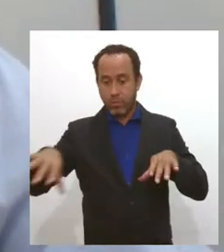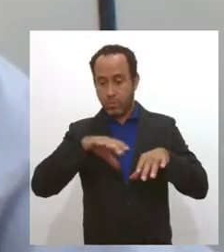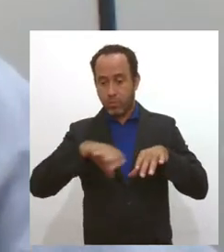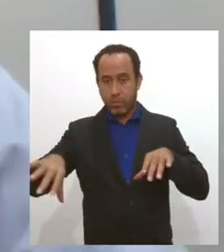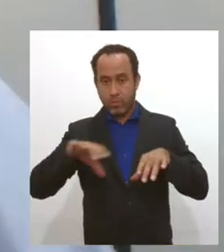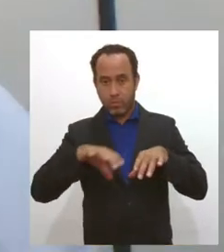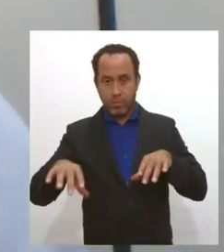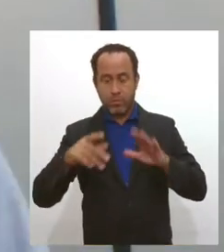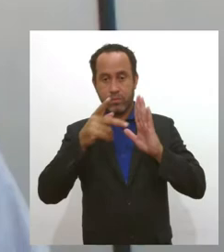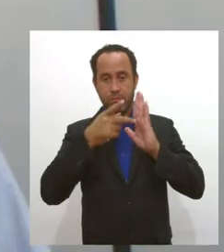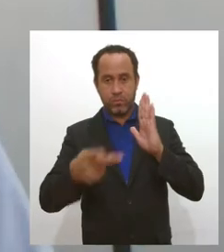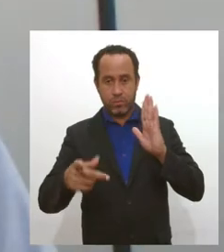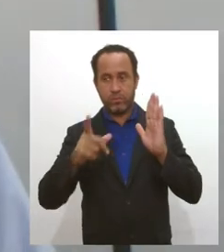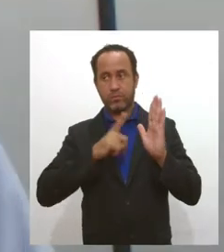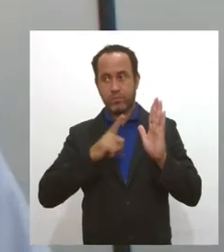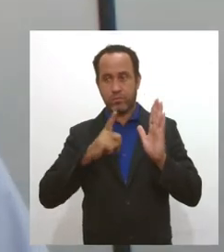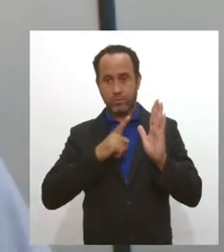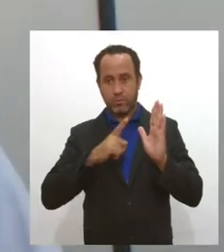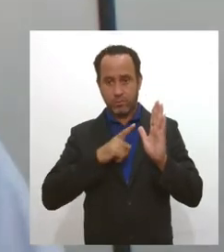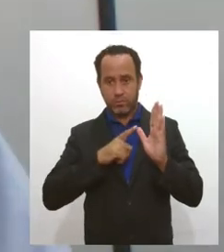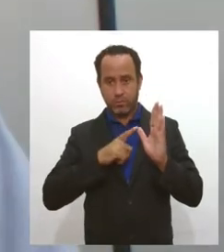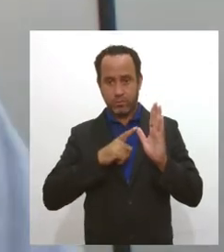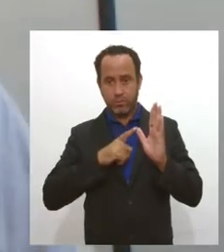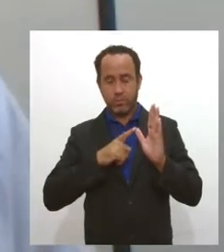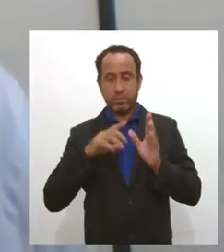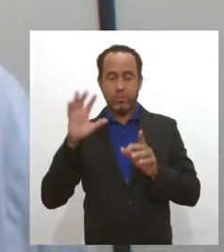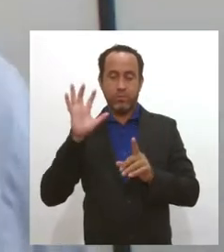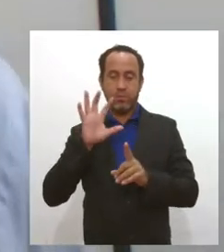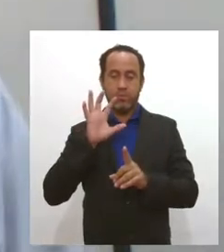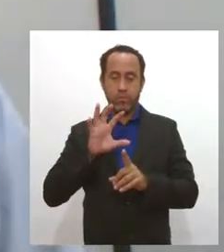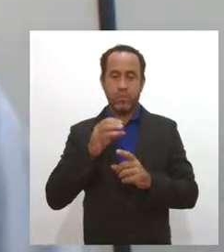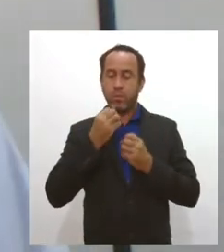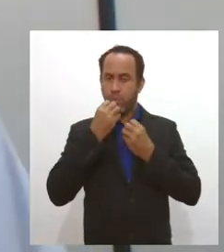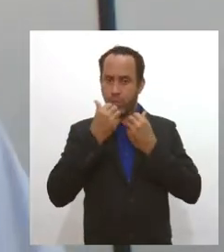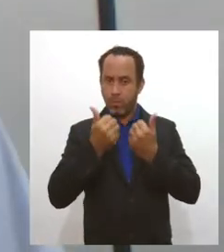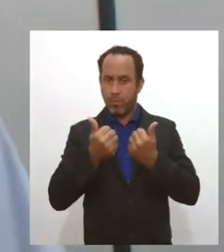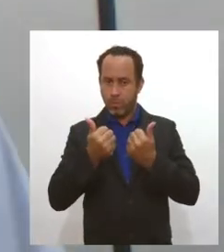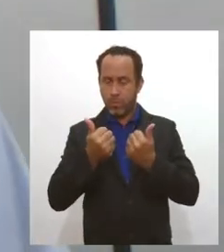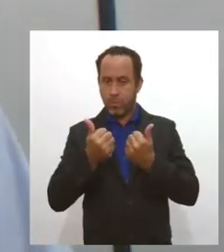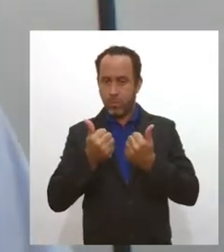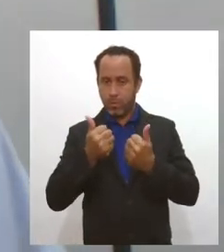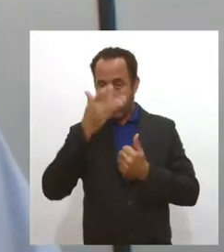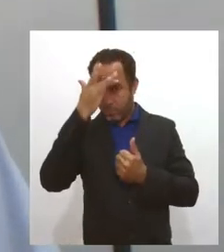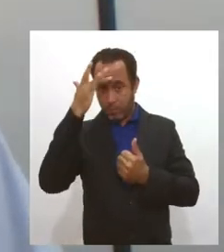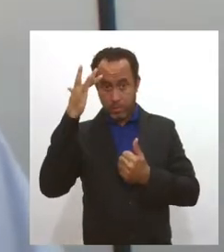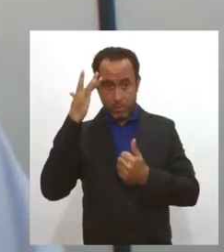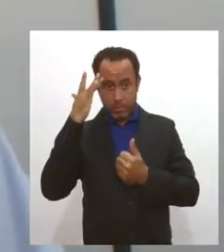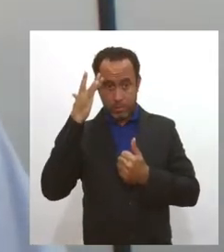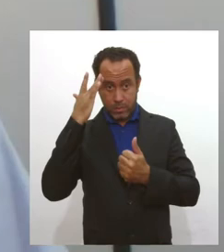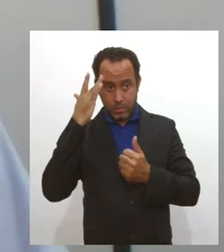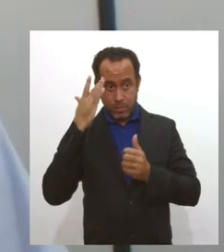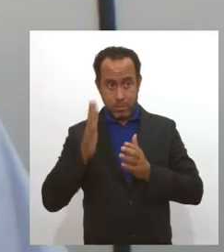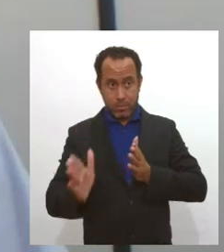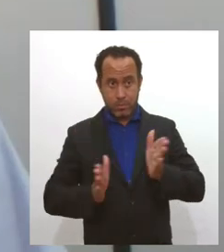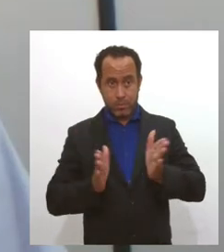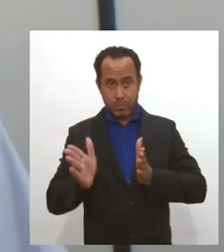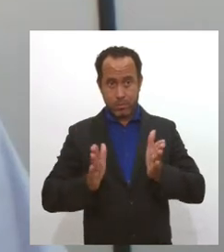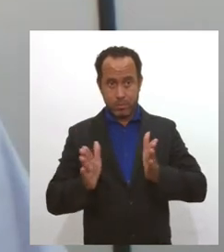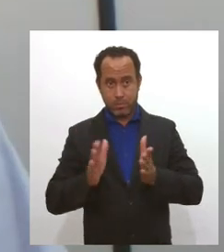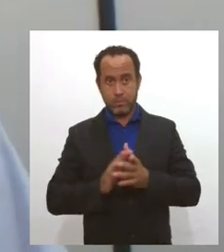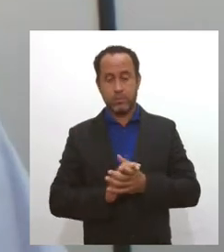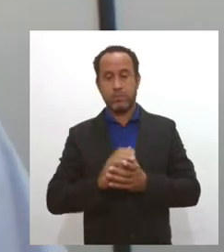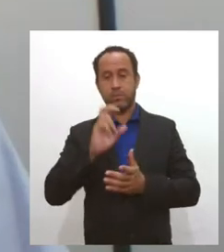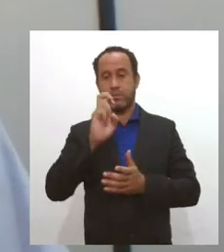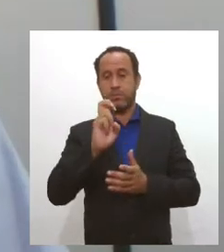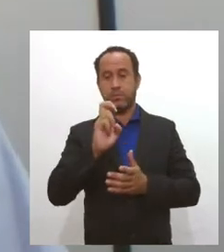ele tem uma influência de benefício às pessoas numa faixa às suas margens de cinco